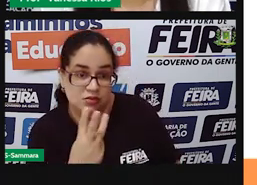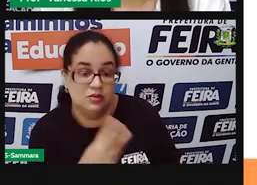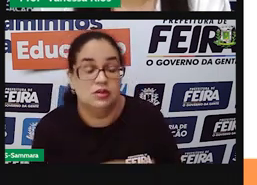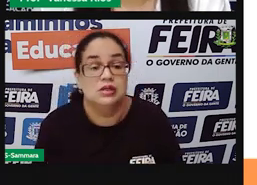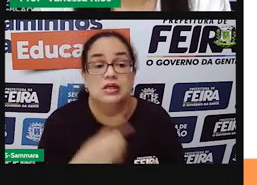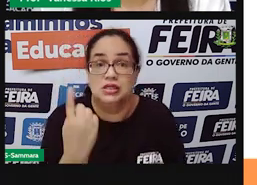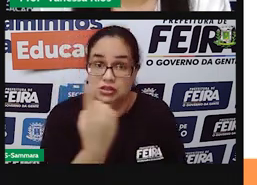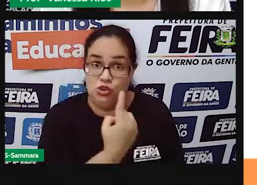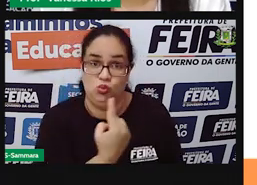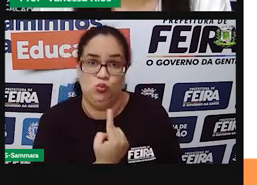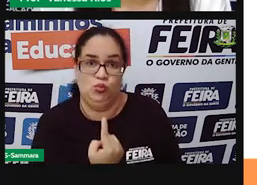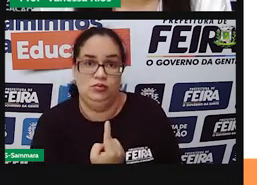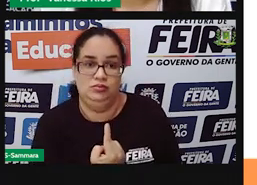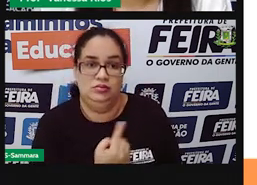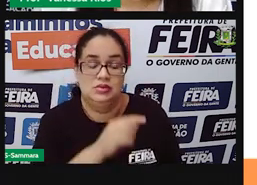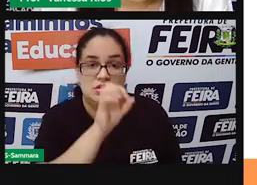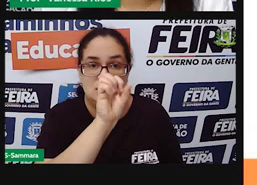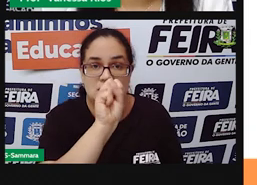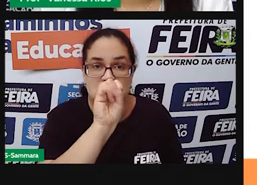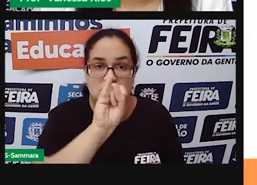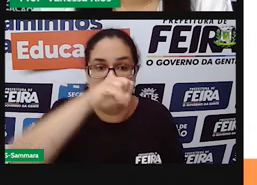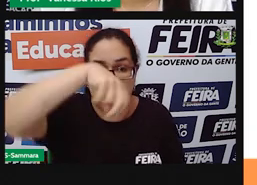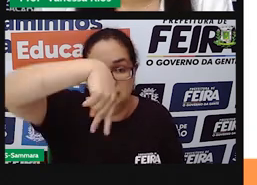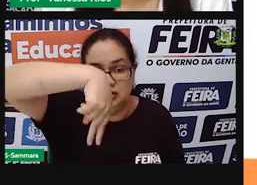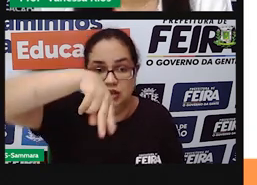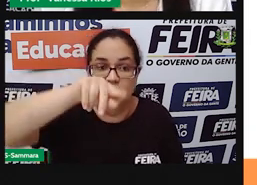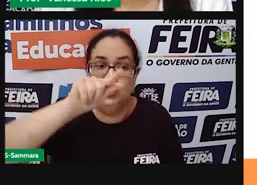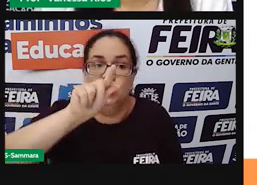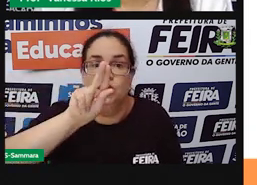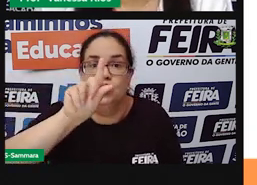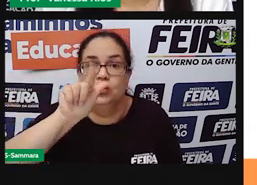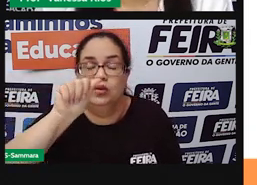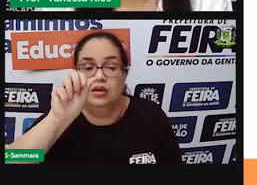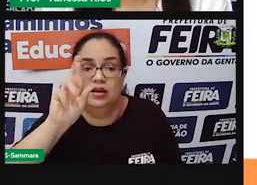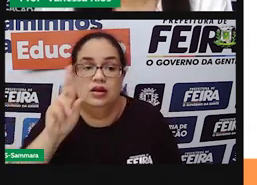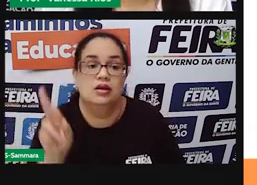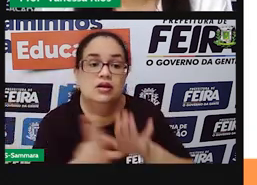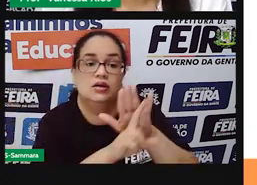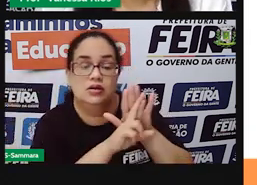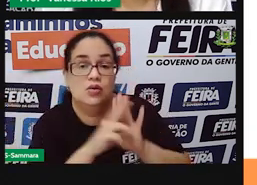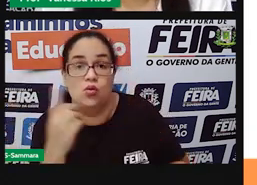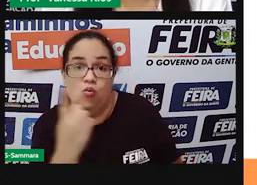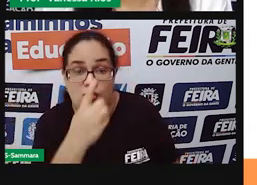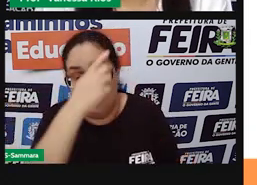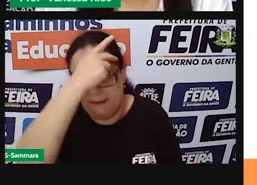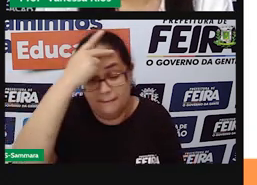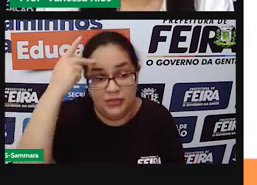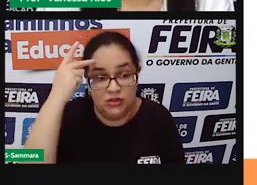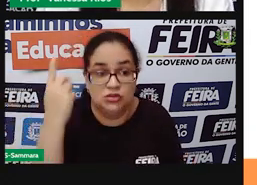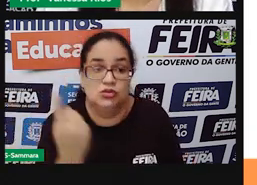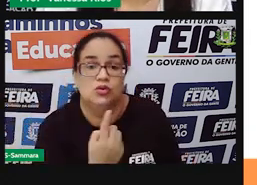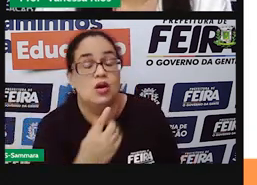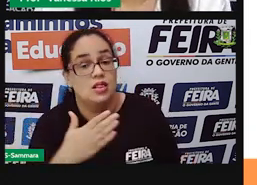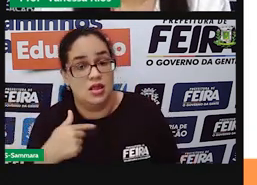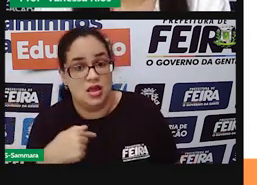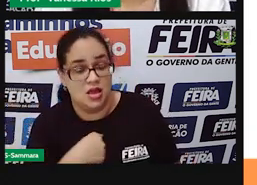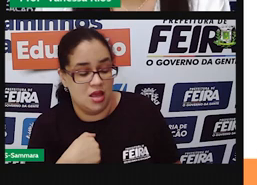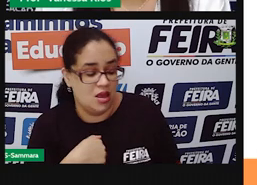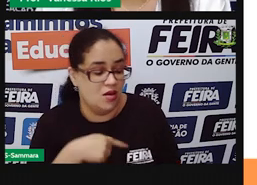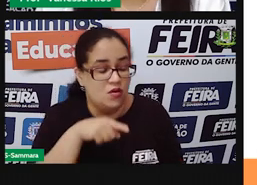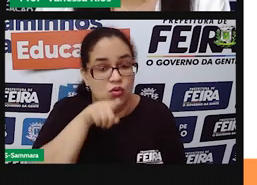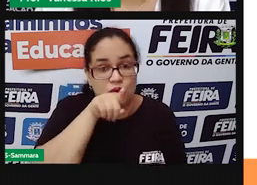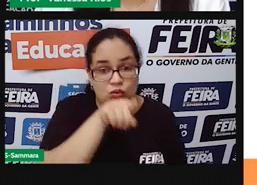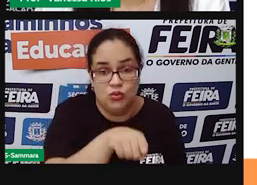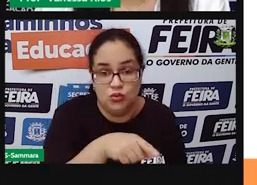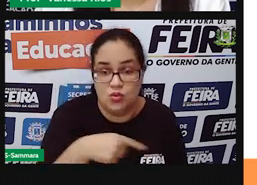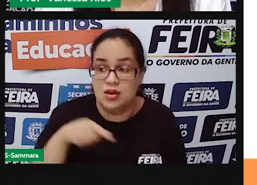elas formam aí o singular. Porque a gente está se referindo a uma pessoa só. Não é tanto eu, quanto tu,